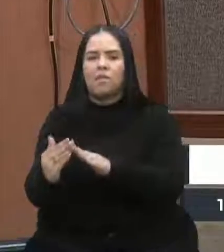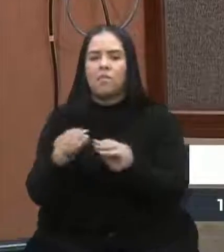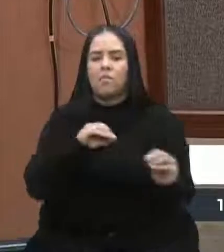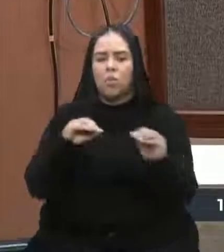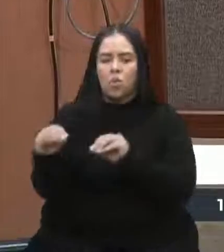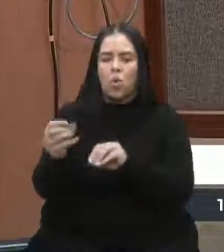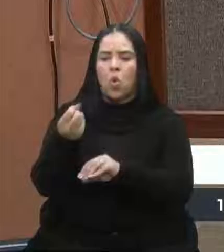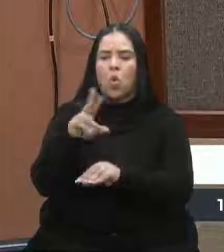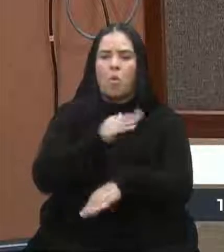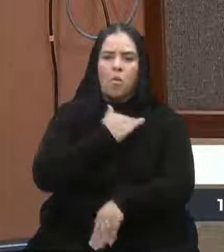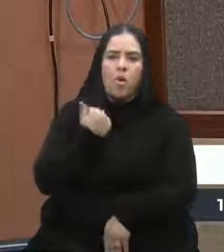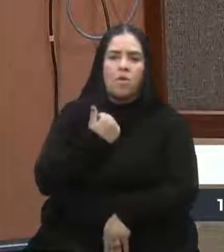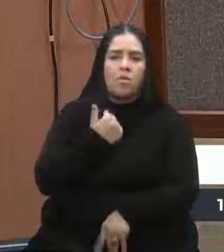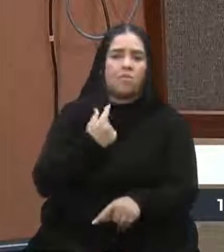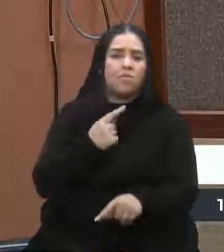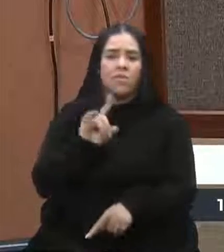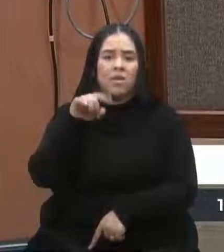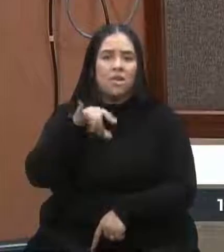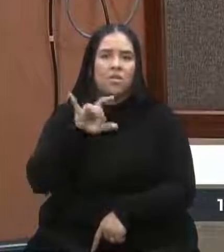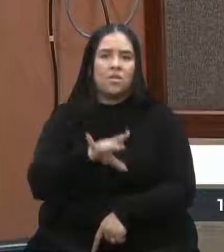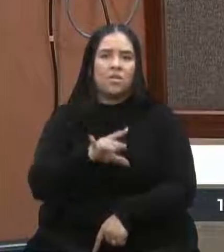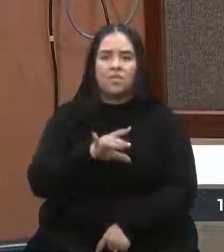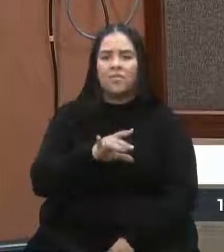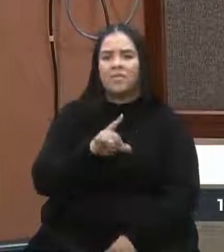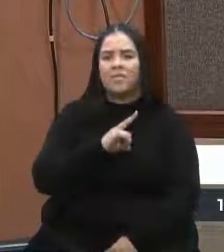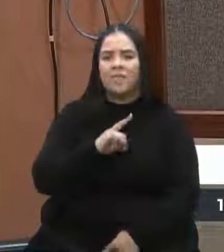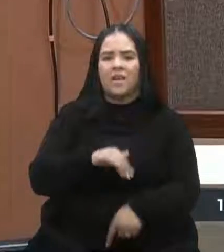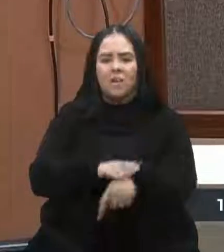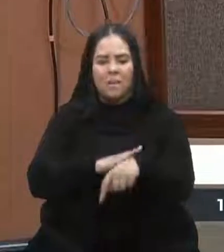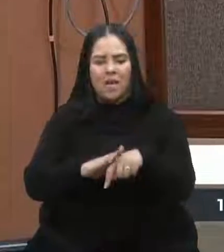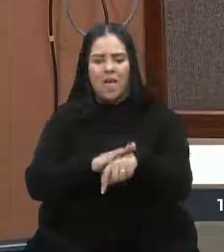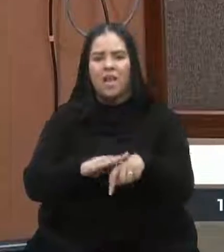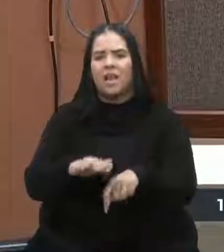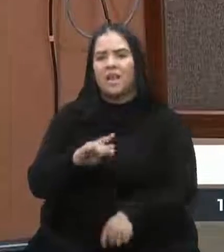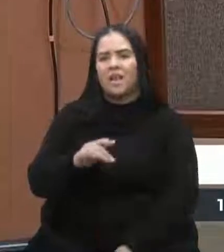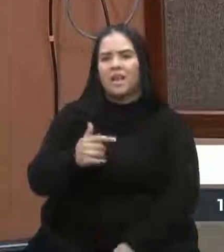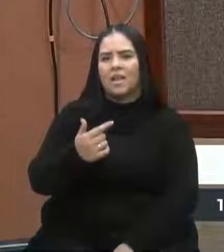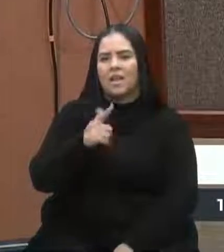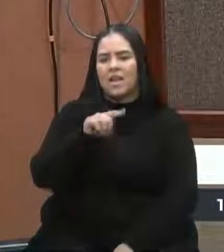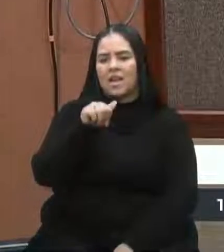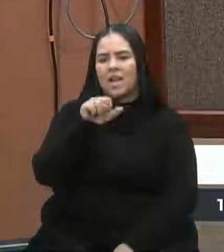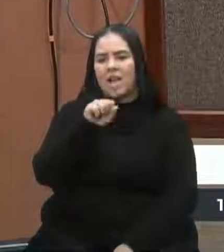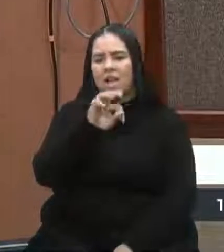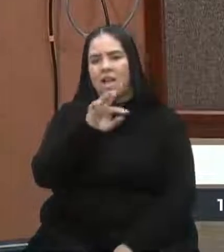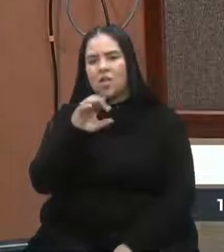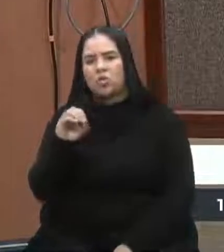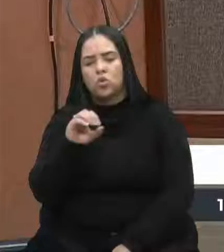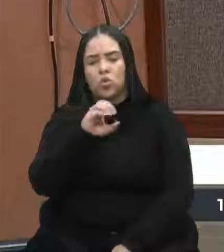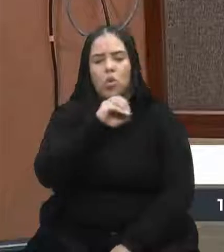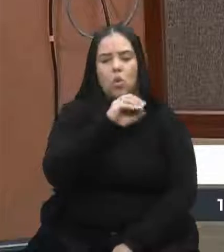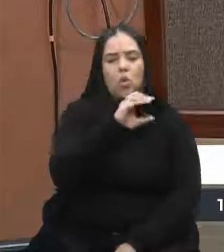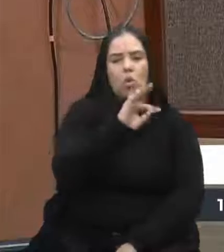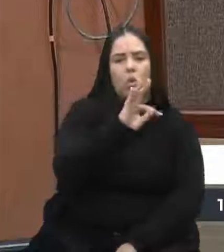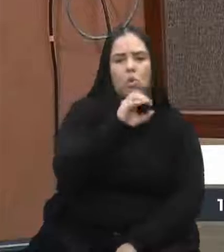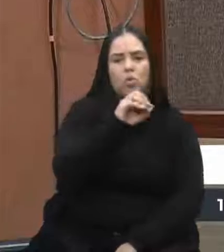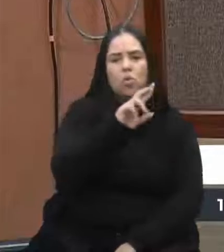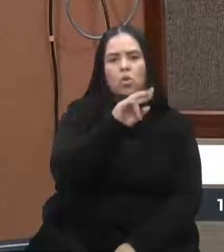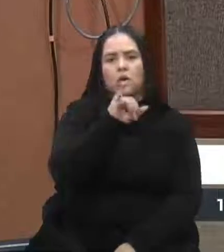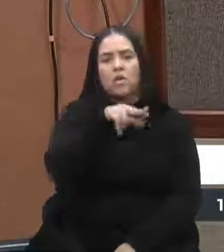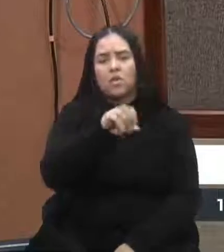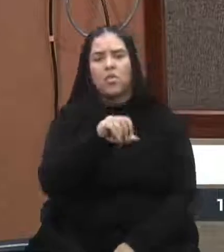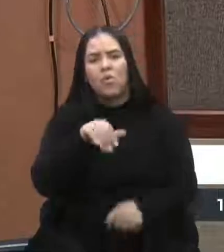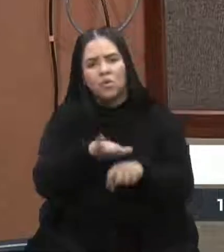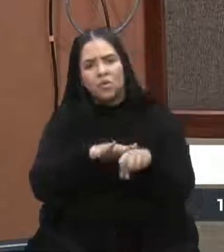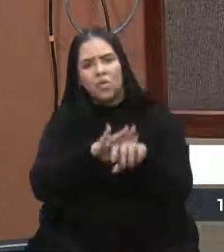Porque aí, depois, vai se ver dermatologia, gastro, otorrino. Então, vamos conversar com a comunidade e entender como é que